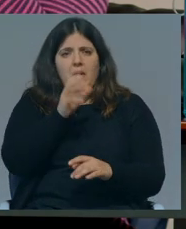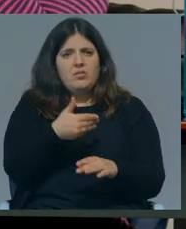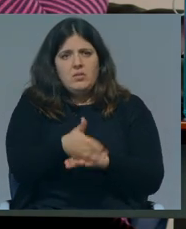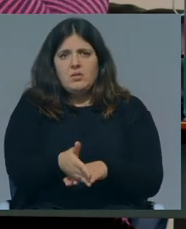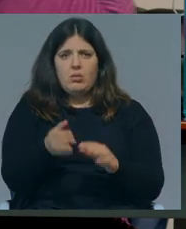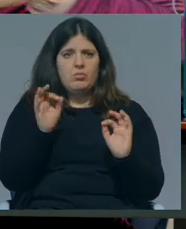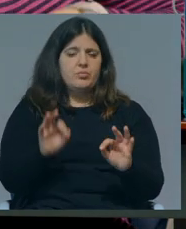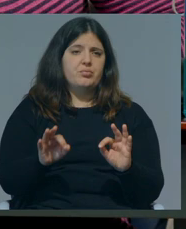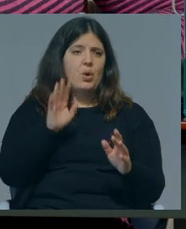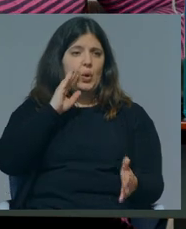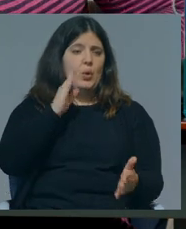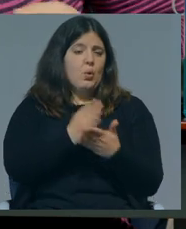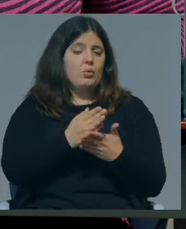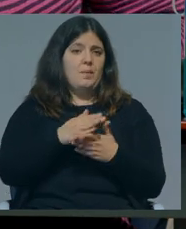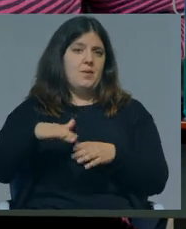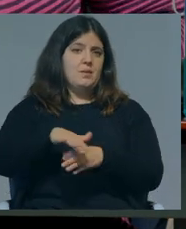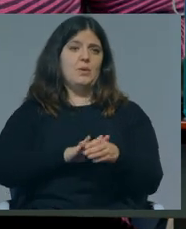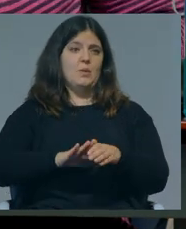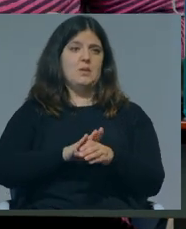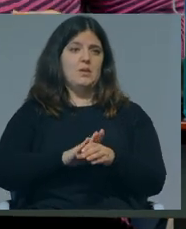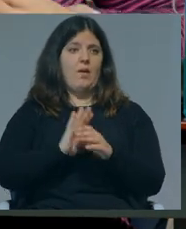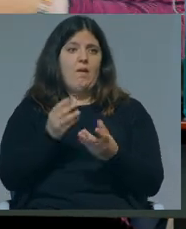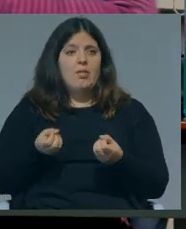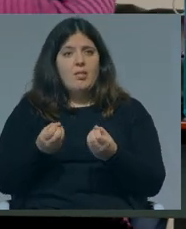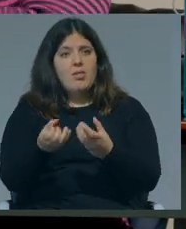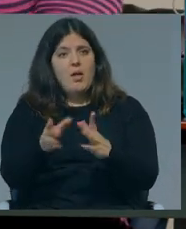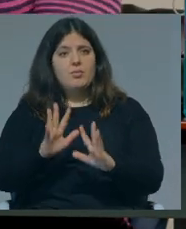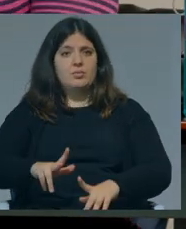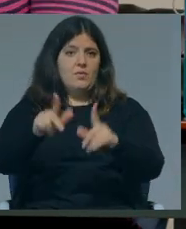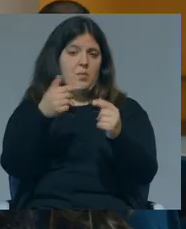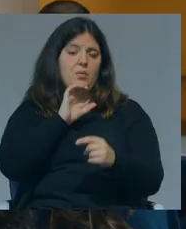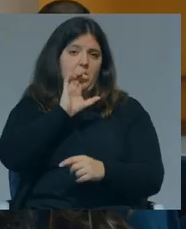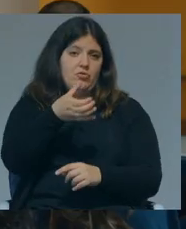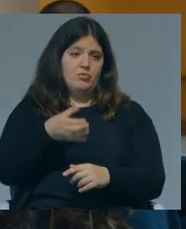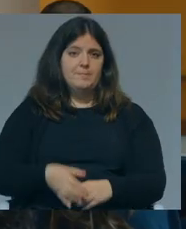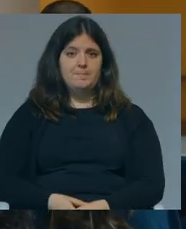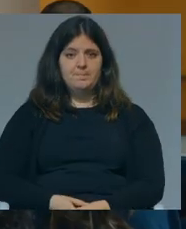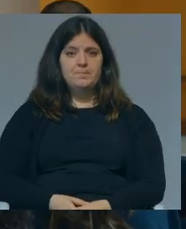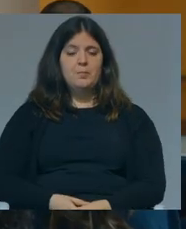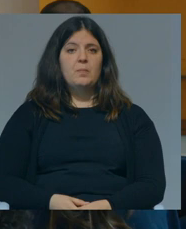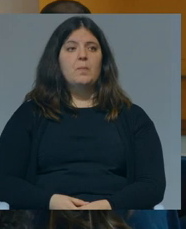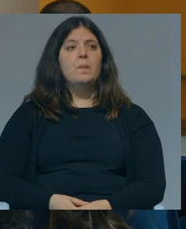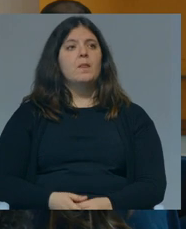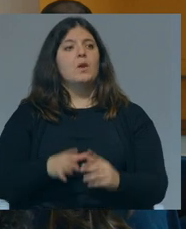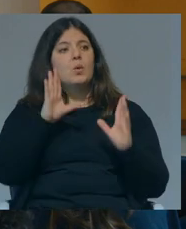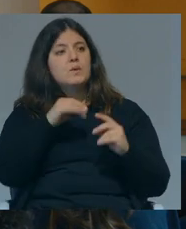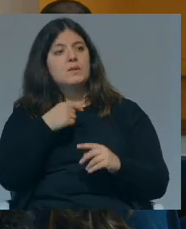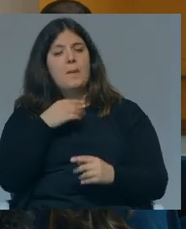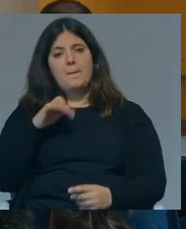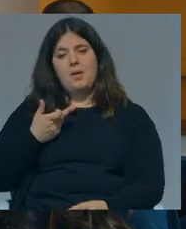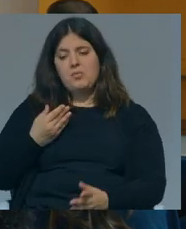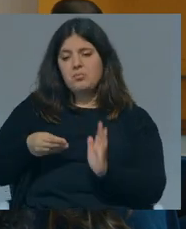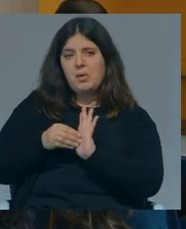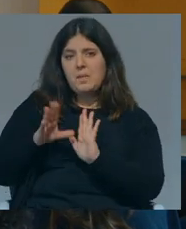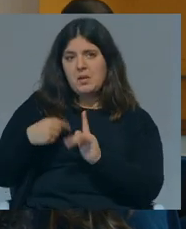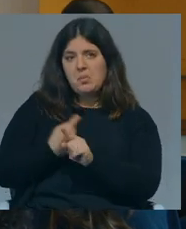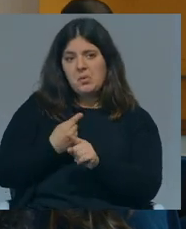última instância contribui para o desenvolvimento do país. E vou, não sei se o Pedro quer acrescentar